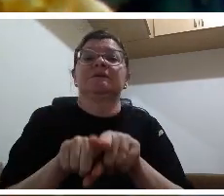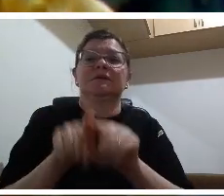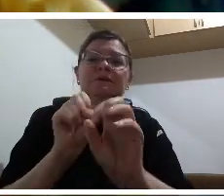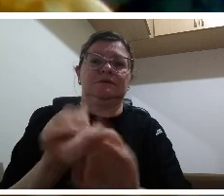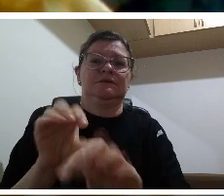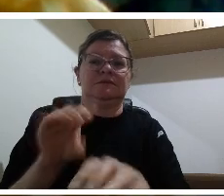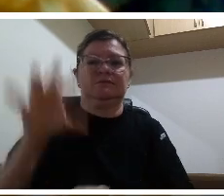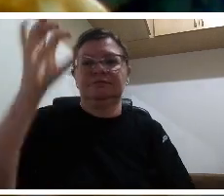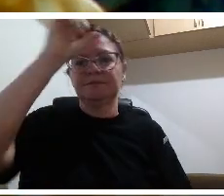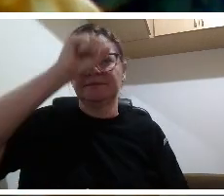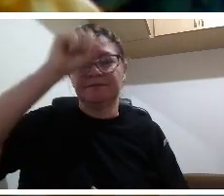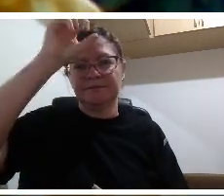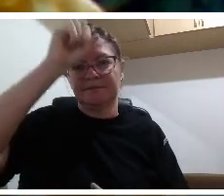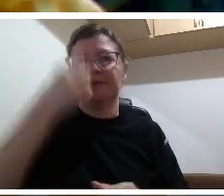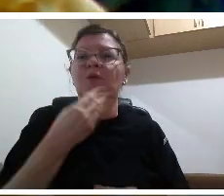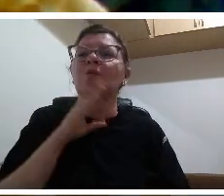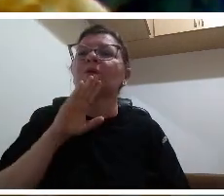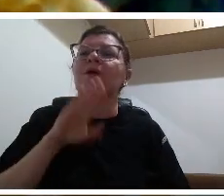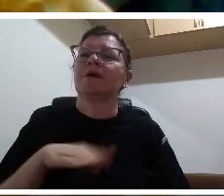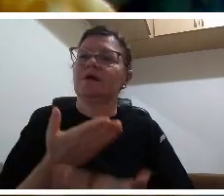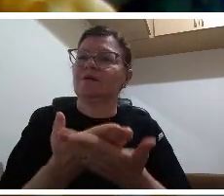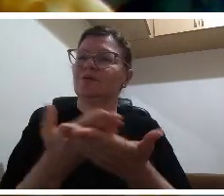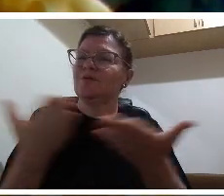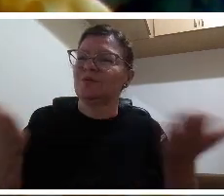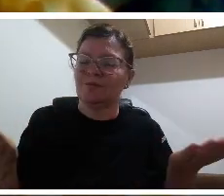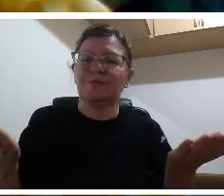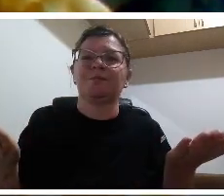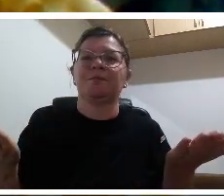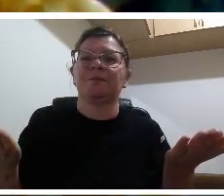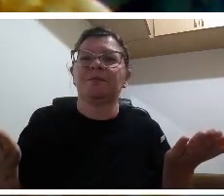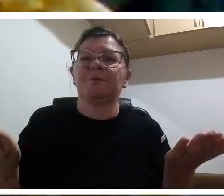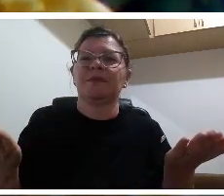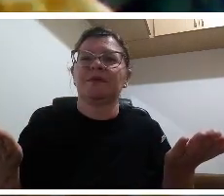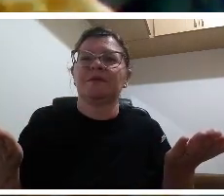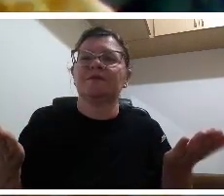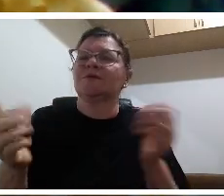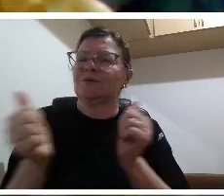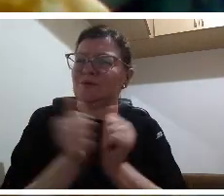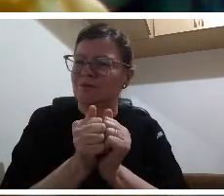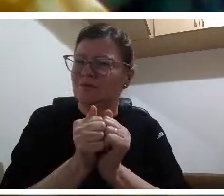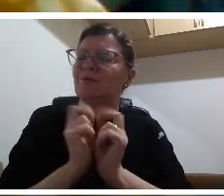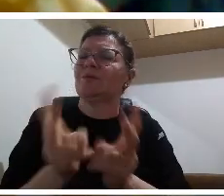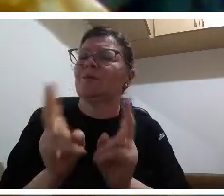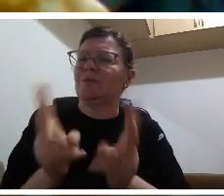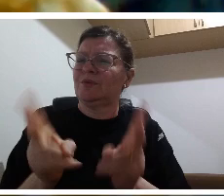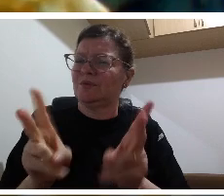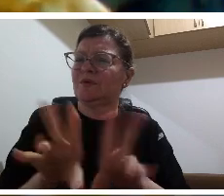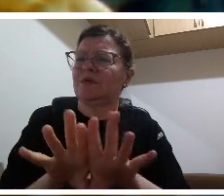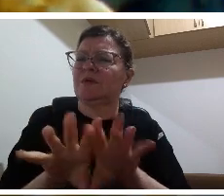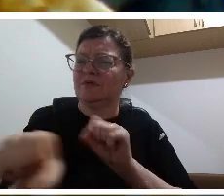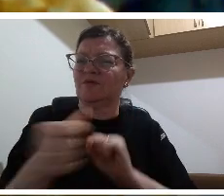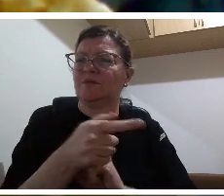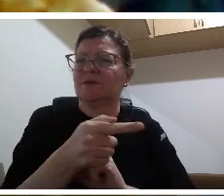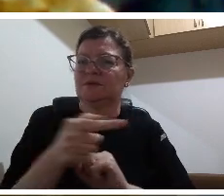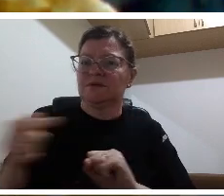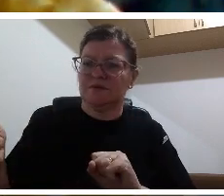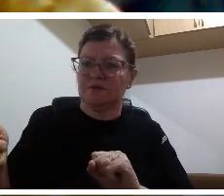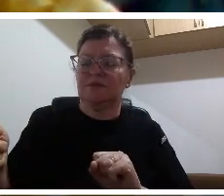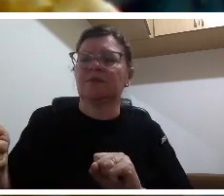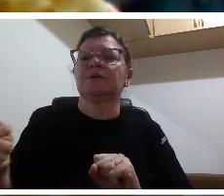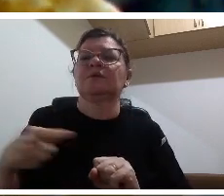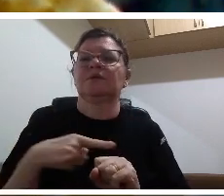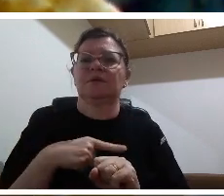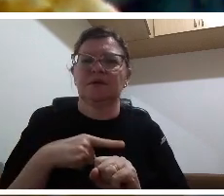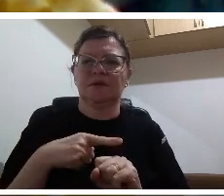temáticas uma com a professora Catarina Moro que é sobre avaliação parecer e outra também com a professora Maria Luisa